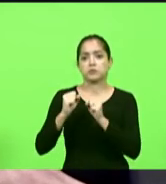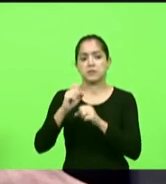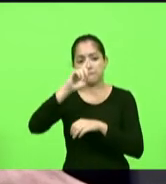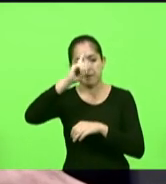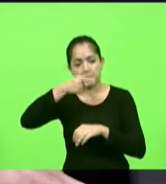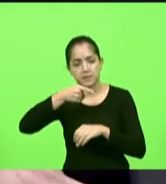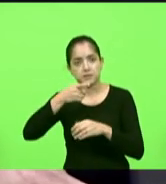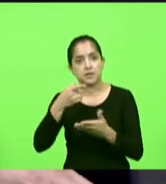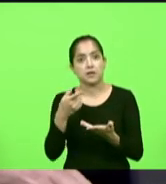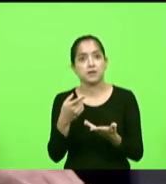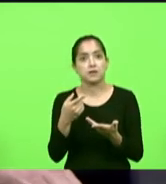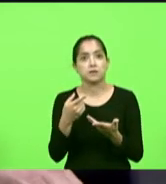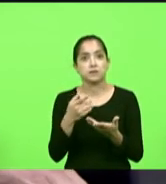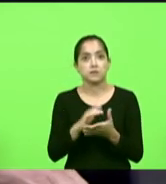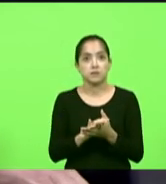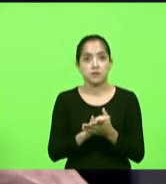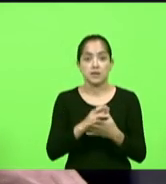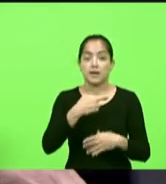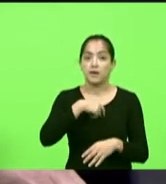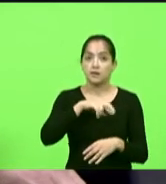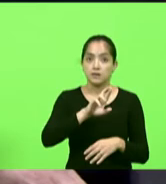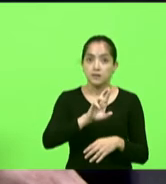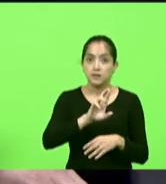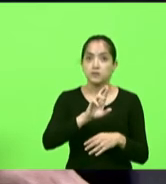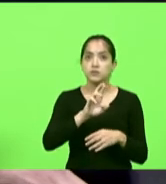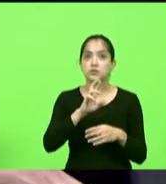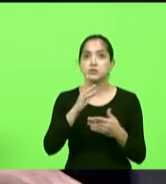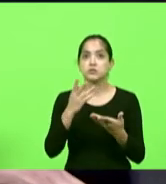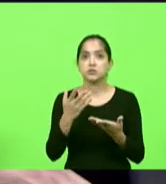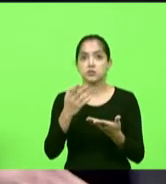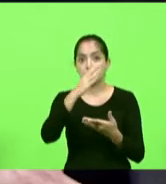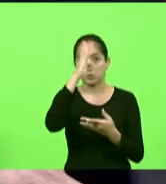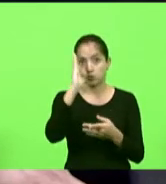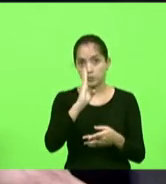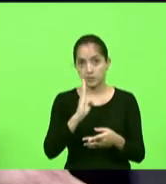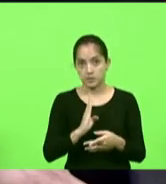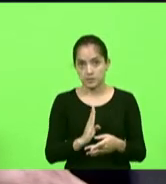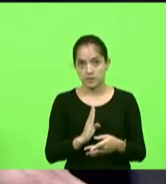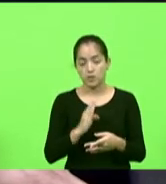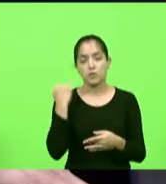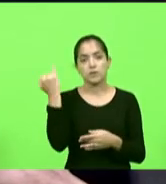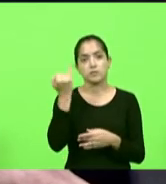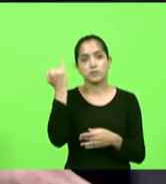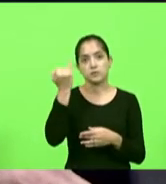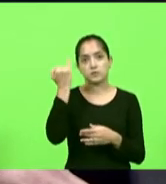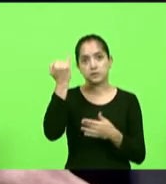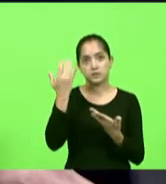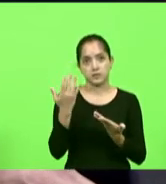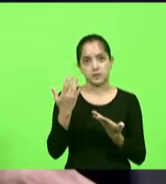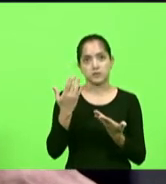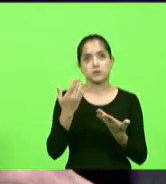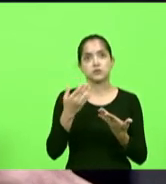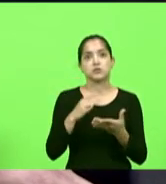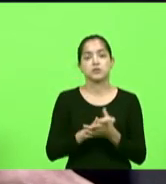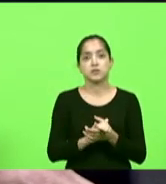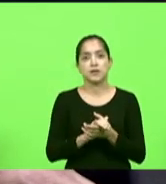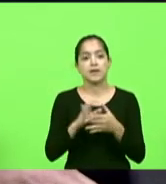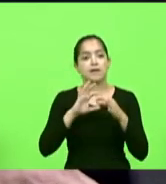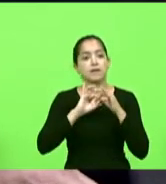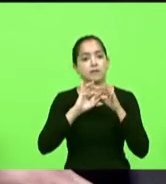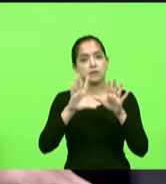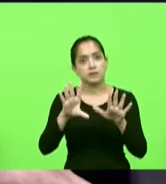até porque a religião no Brasil ela é essencial a atividade religiosa ela é livre